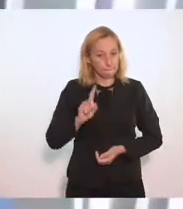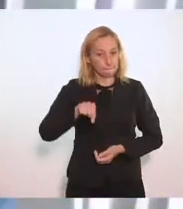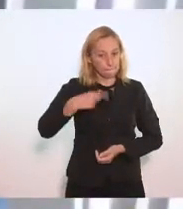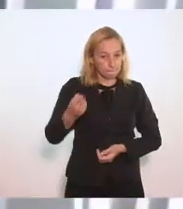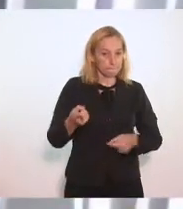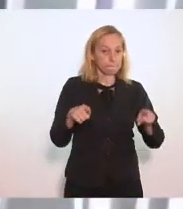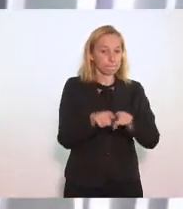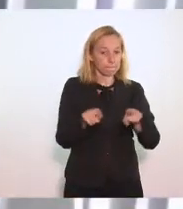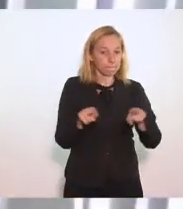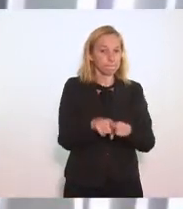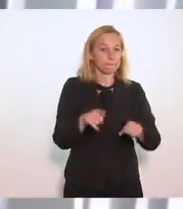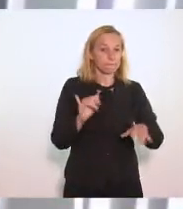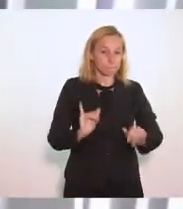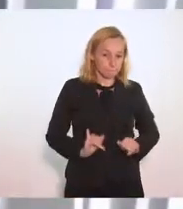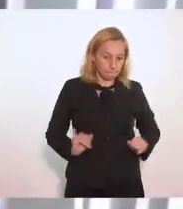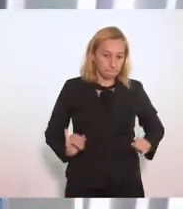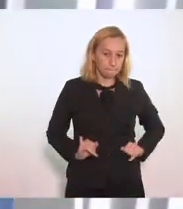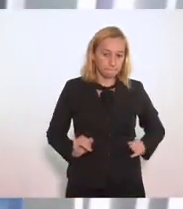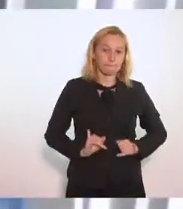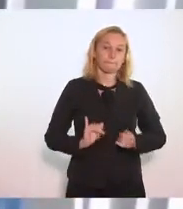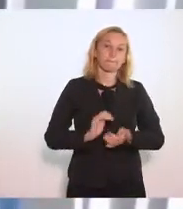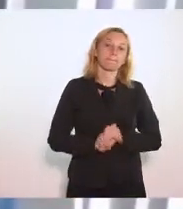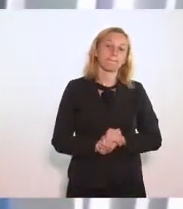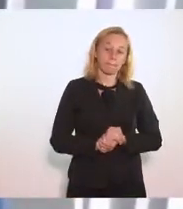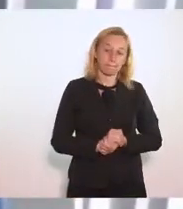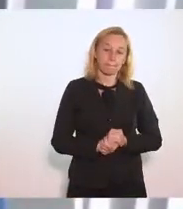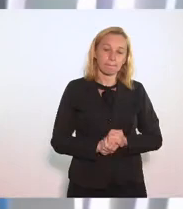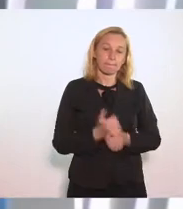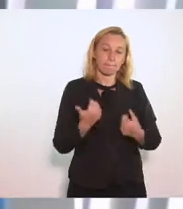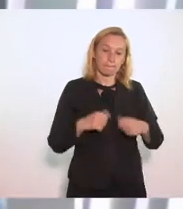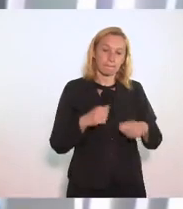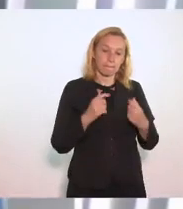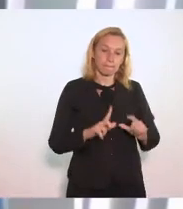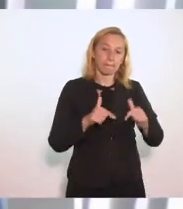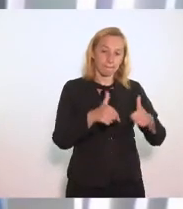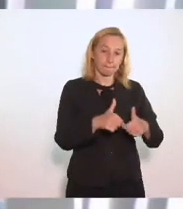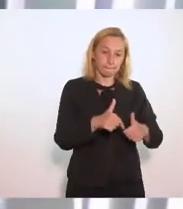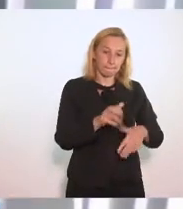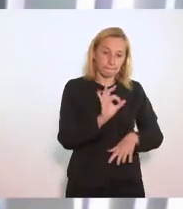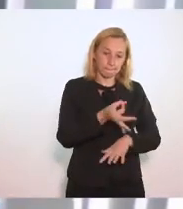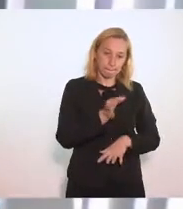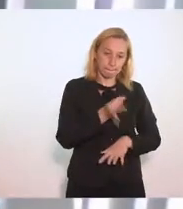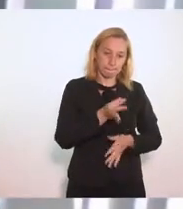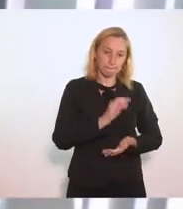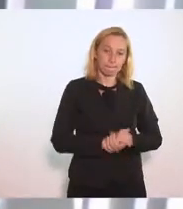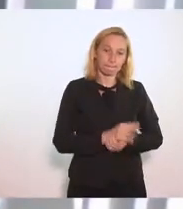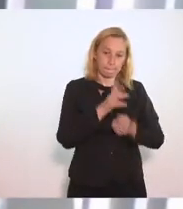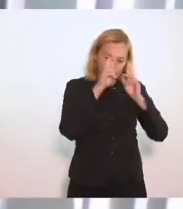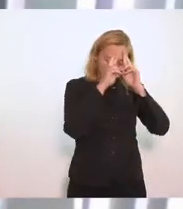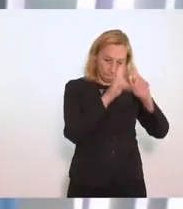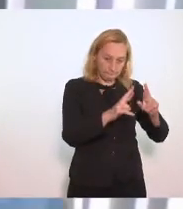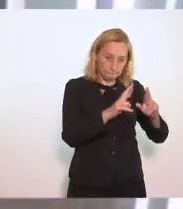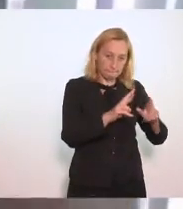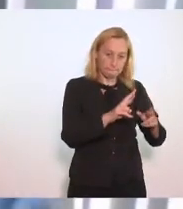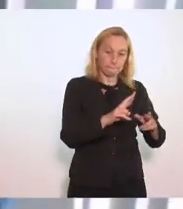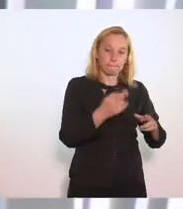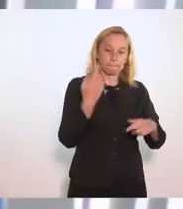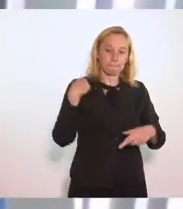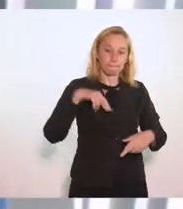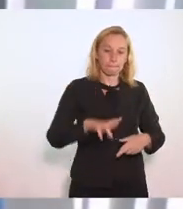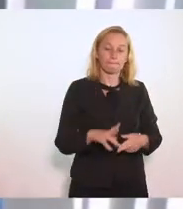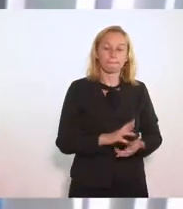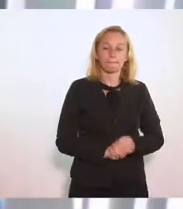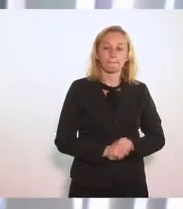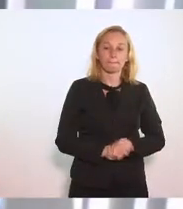tempos Sofrem também violações E todas essas violações Devem ser enfrentadas Com a afirmação Do princípio Do respeito A diversidade religiosa Que o eixo